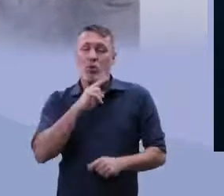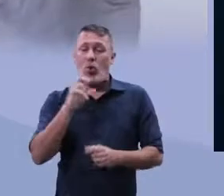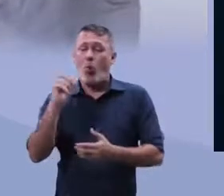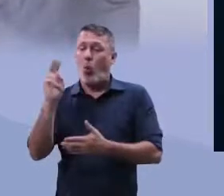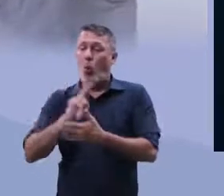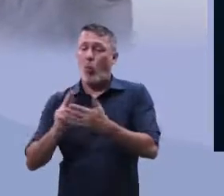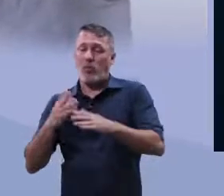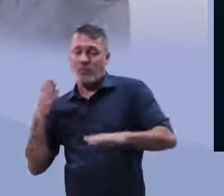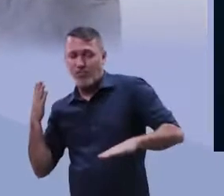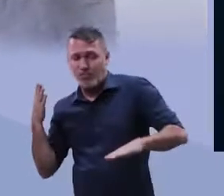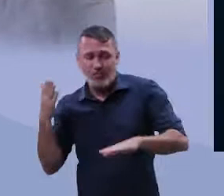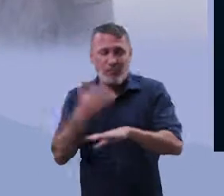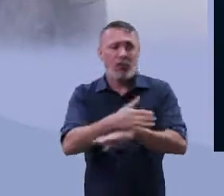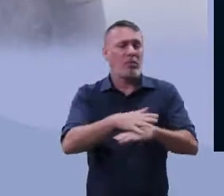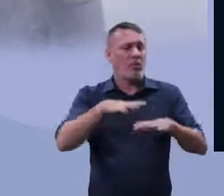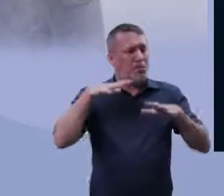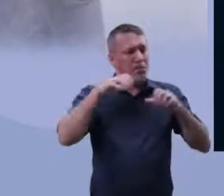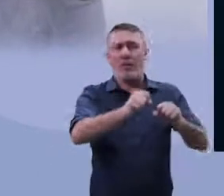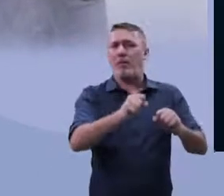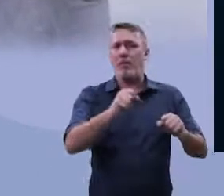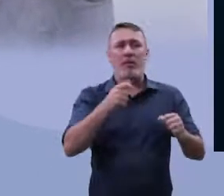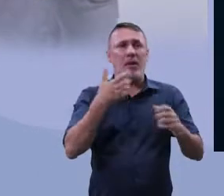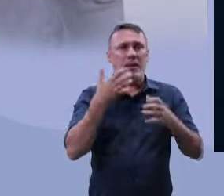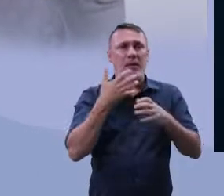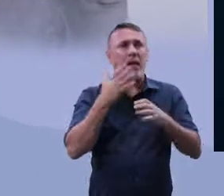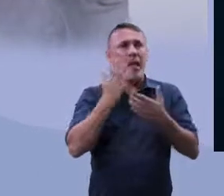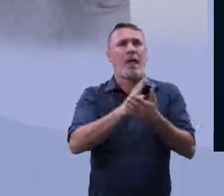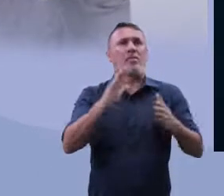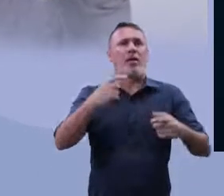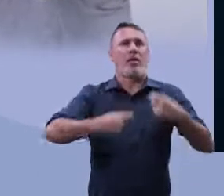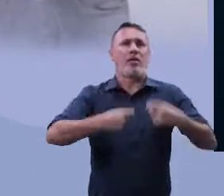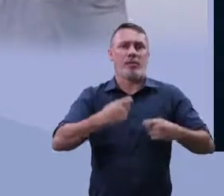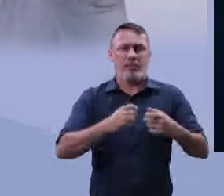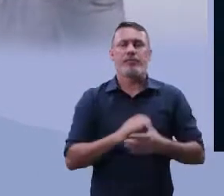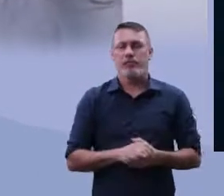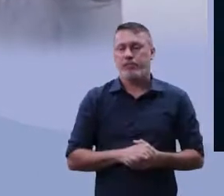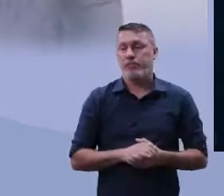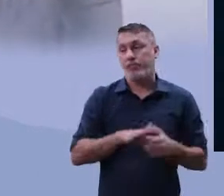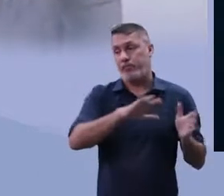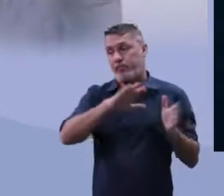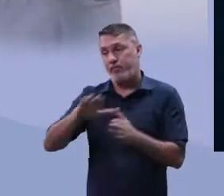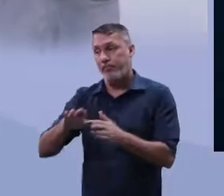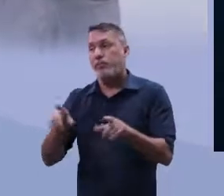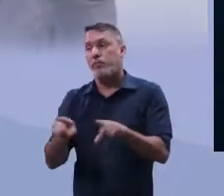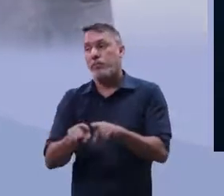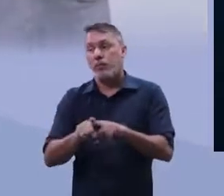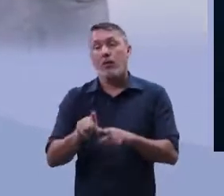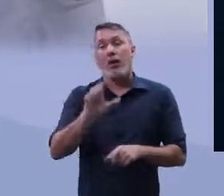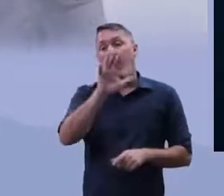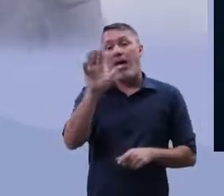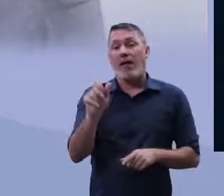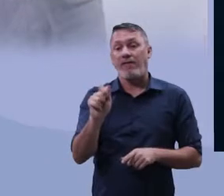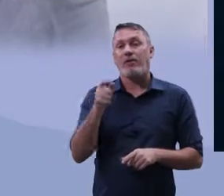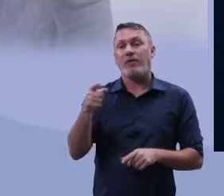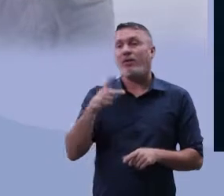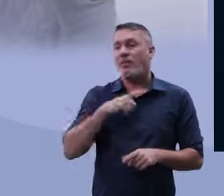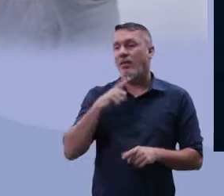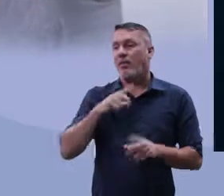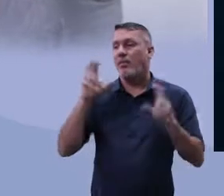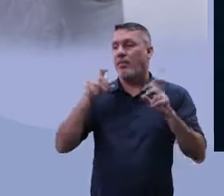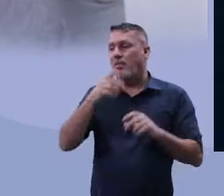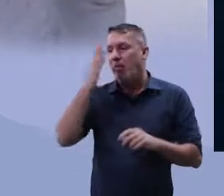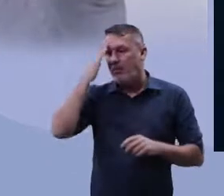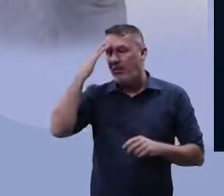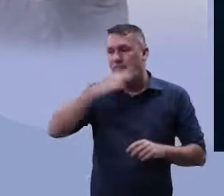genocídio. E aí, falando também, mais uma vez, de continente africano, temos a figura do apartheid.